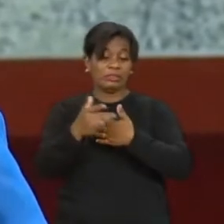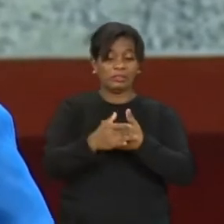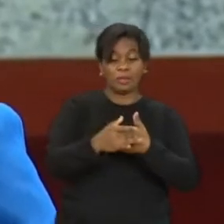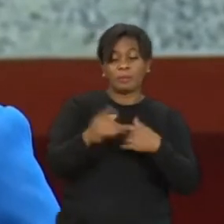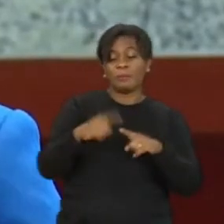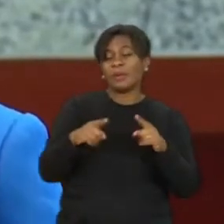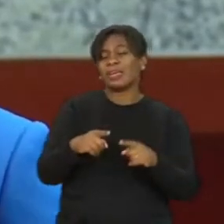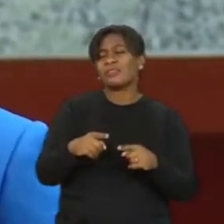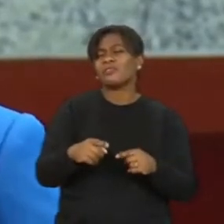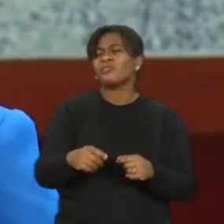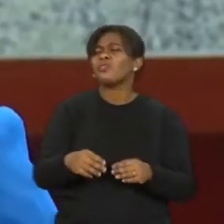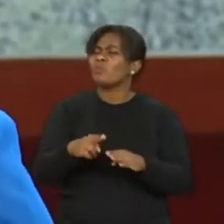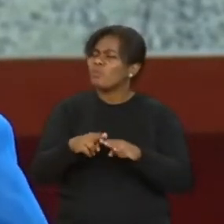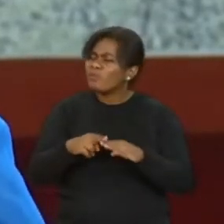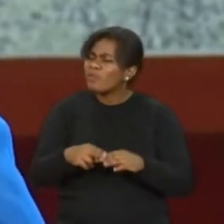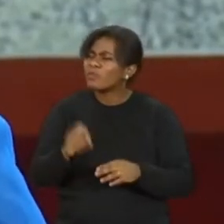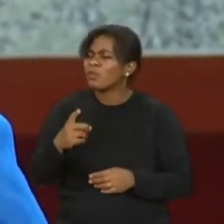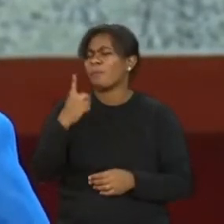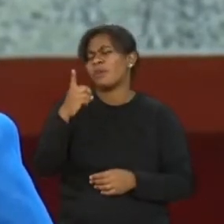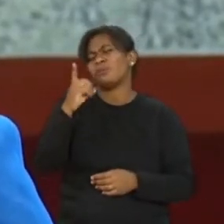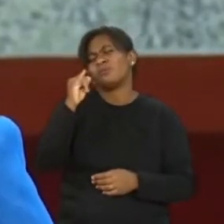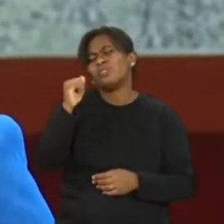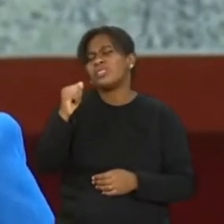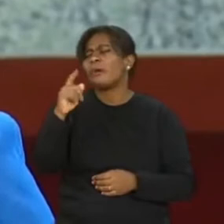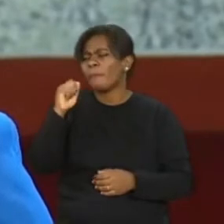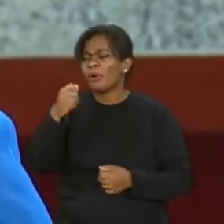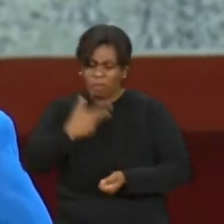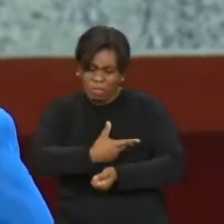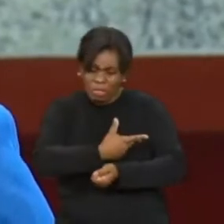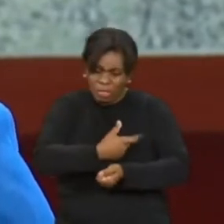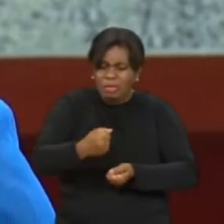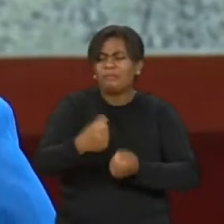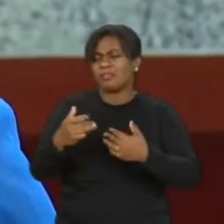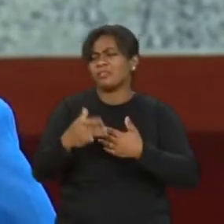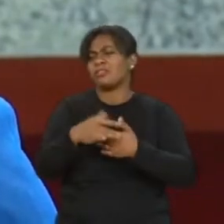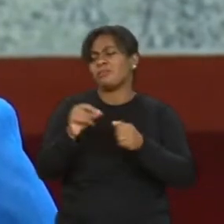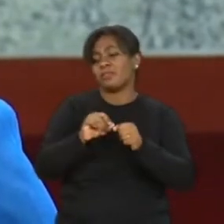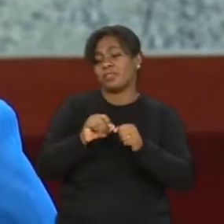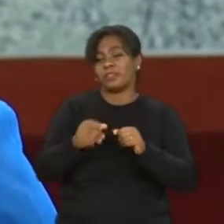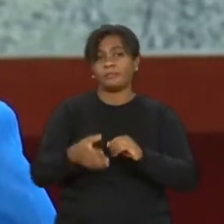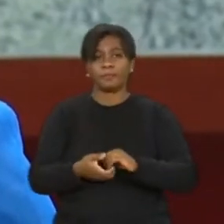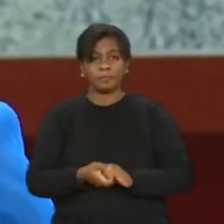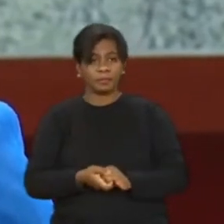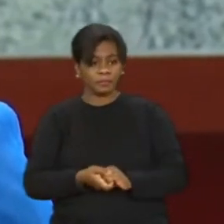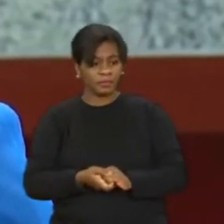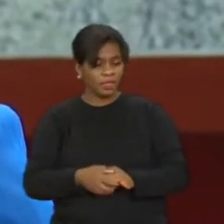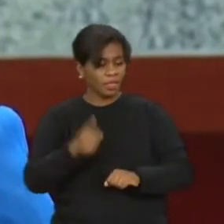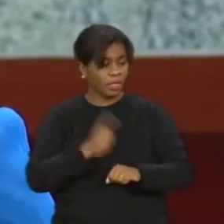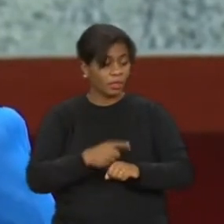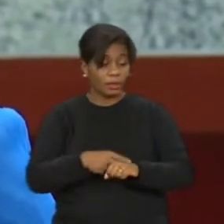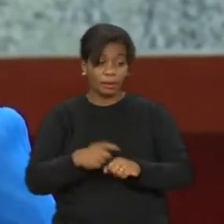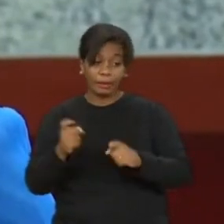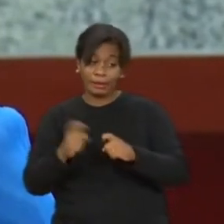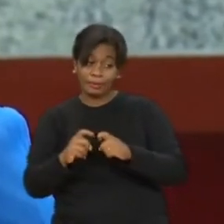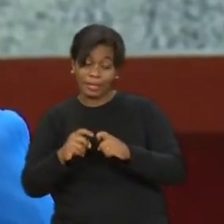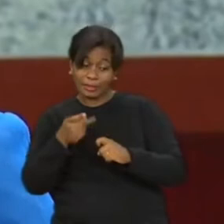mas por favor, colhe só mais essa vez. Só mais essa vez. E naquela hora ali a plantonista falou para mim,